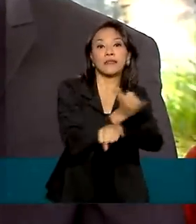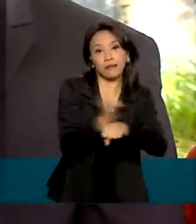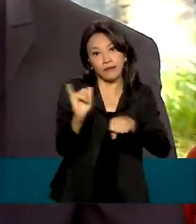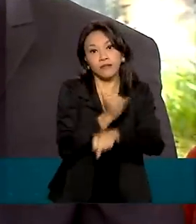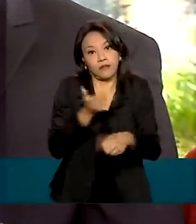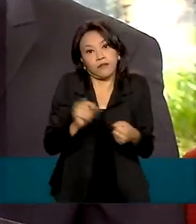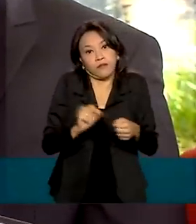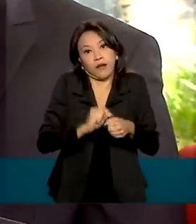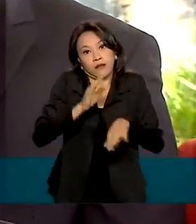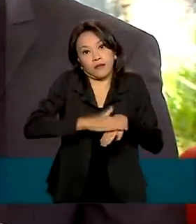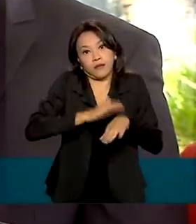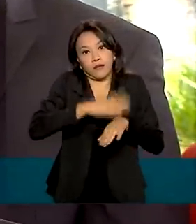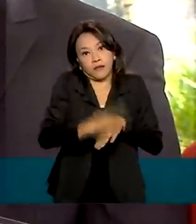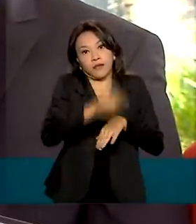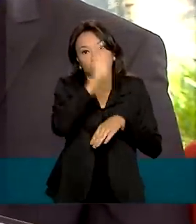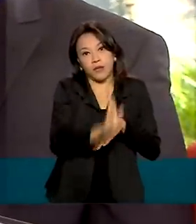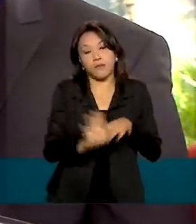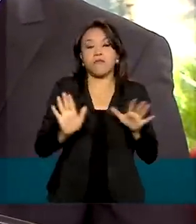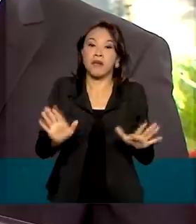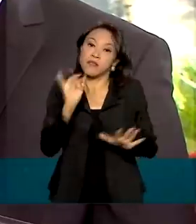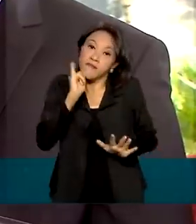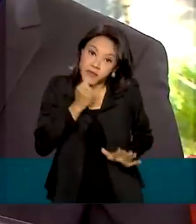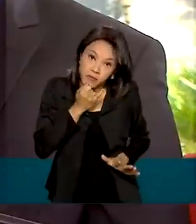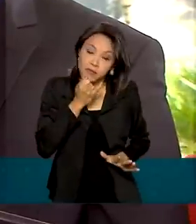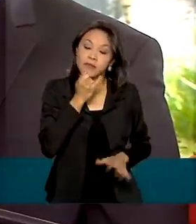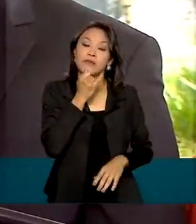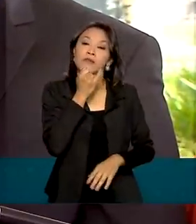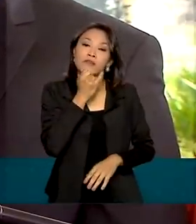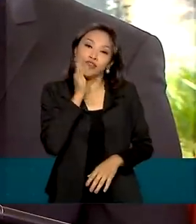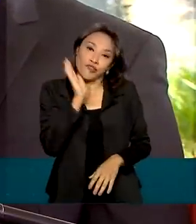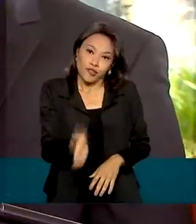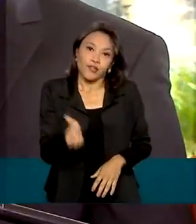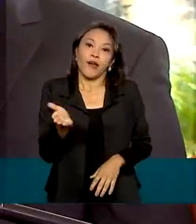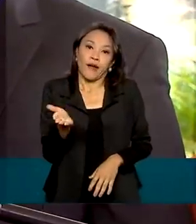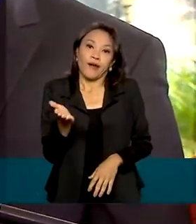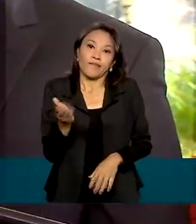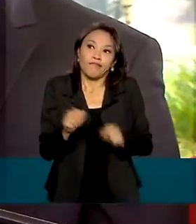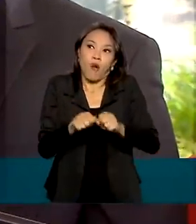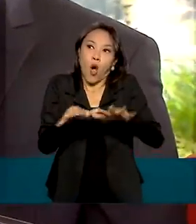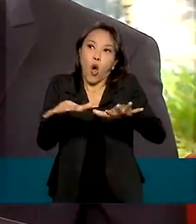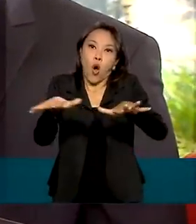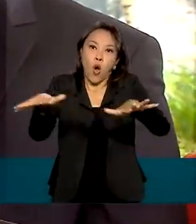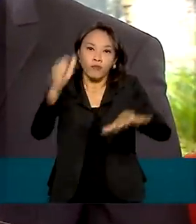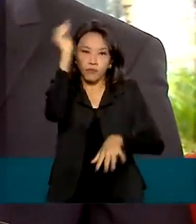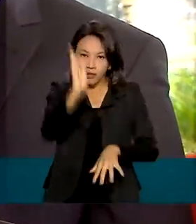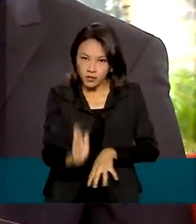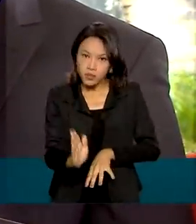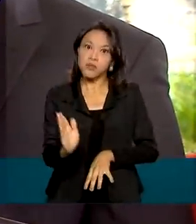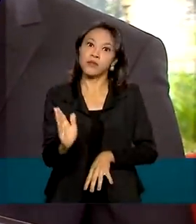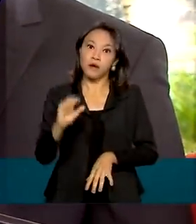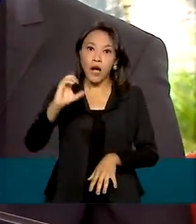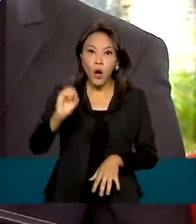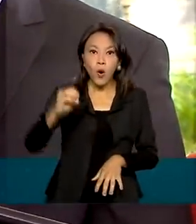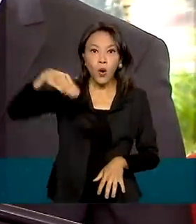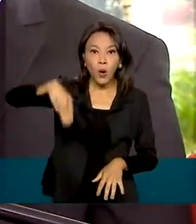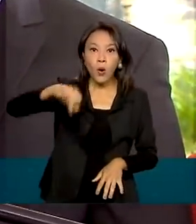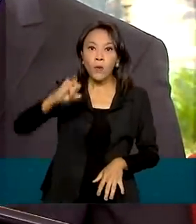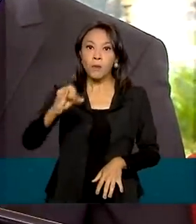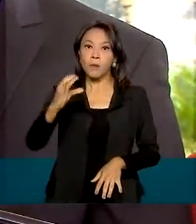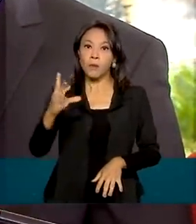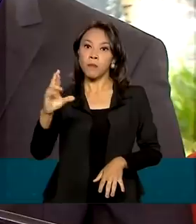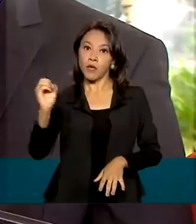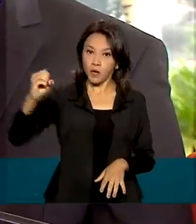Infelizmente, ela já é prevalente aqui no Brasil. Nós estamos assistindo um aumento de casos.